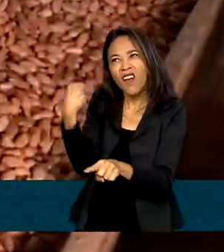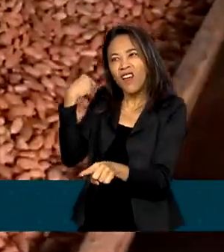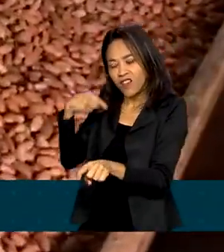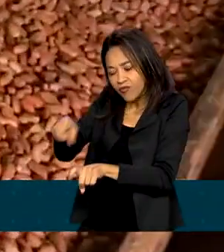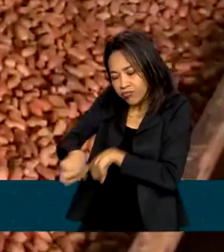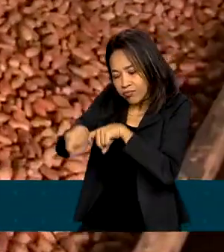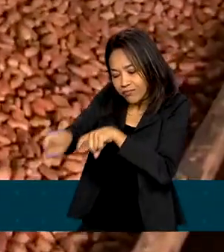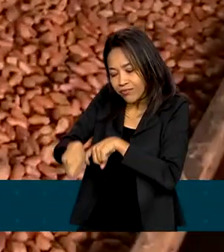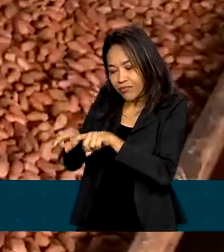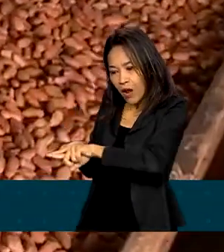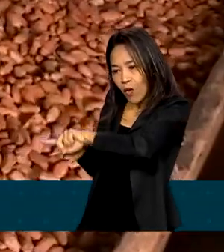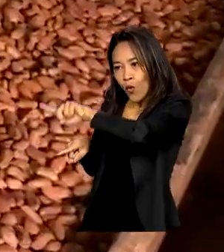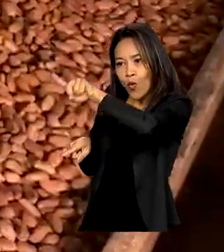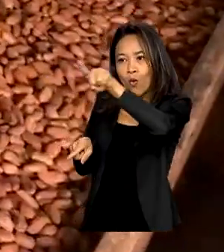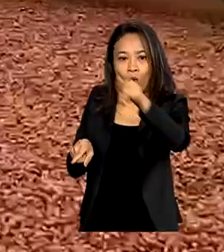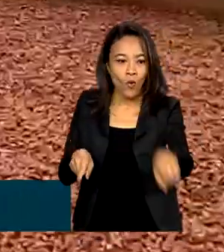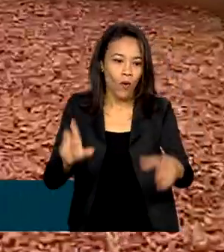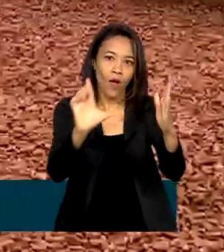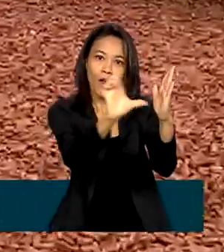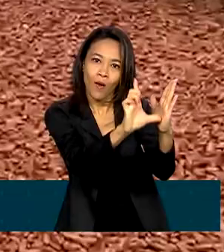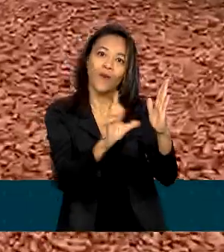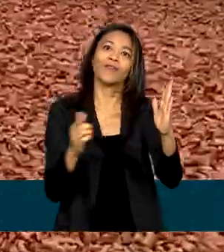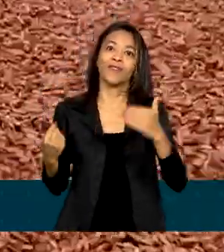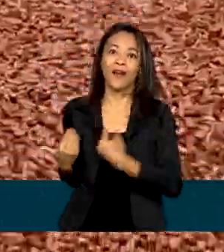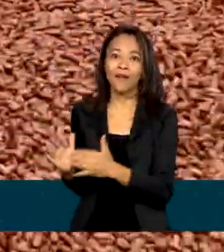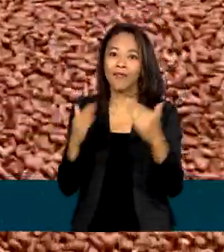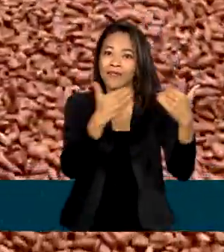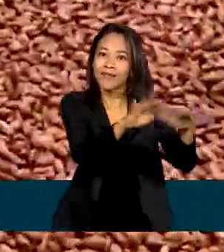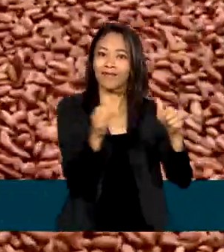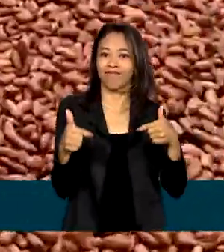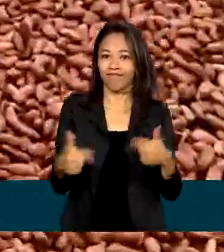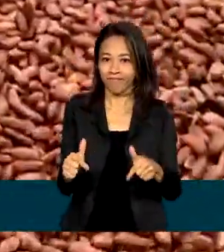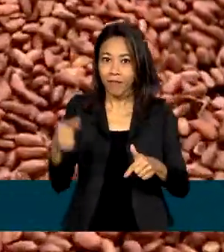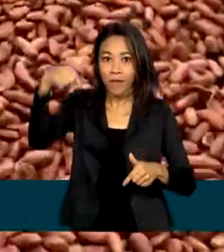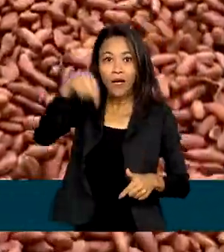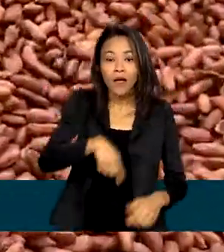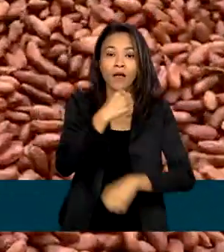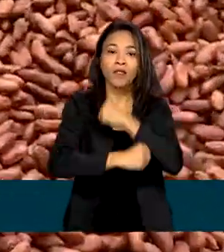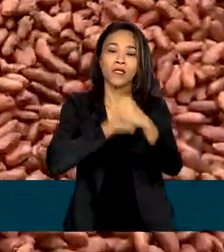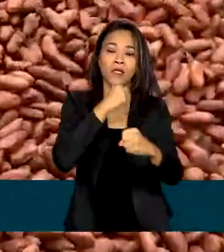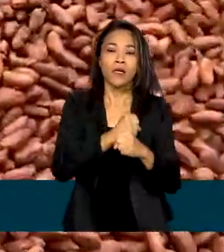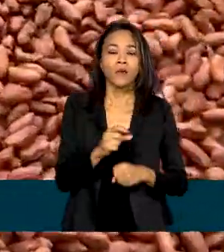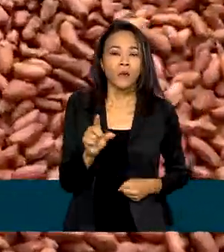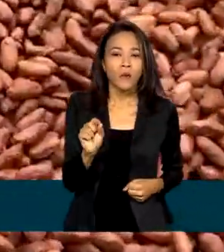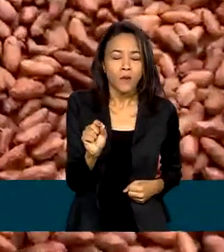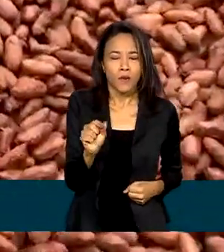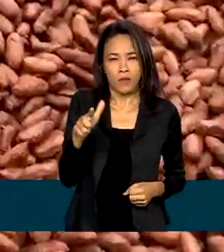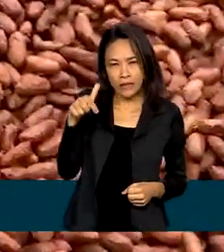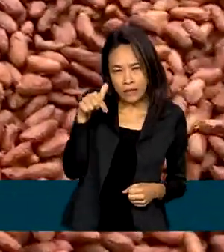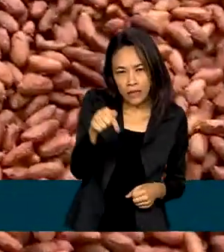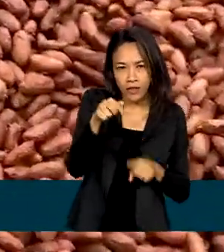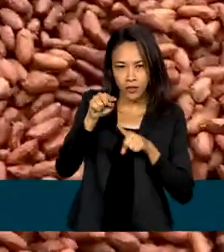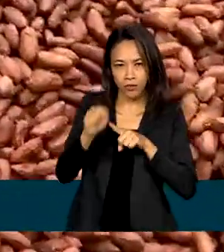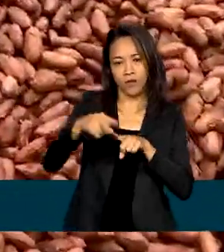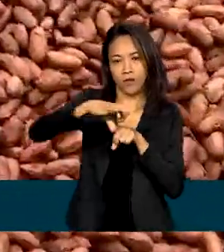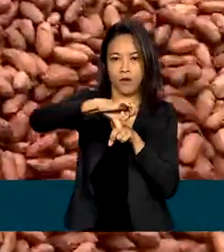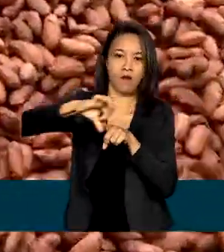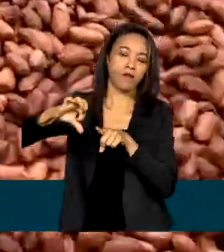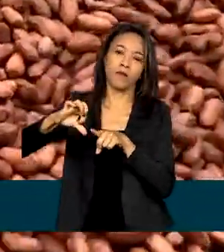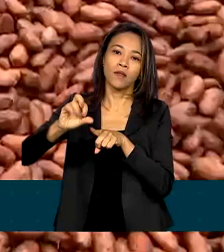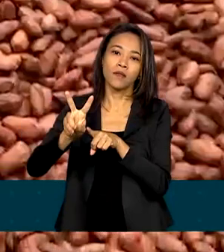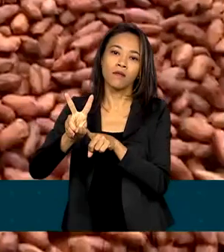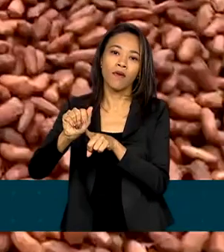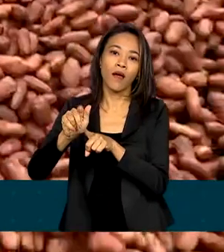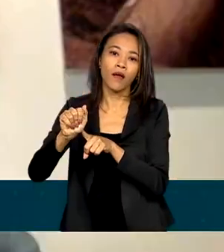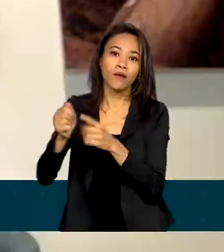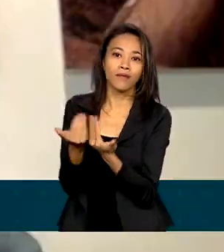de cacau até as lojas. Para este ano, a previsão é de pelo menos 7.900 vagas de trabalho